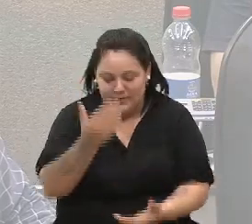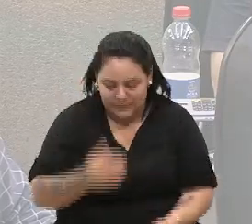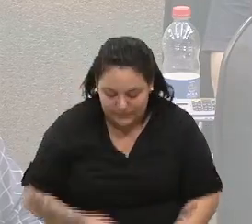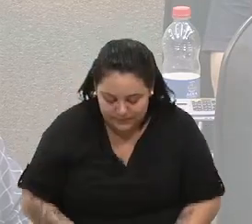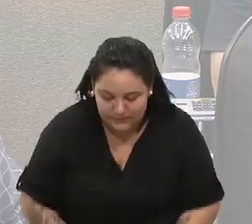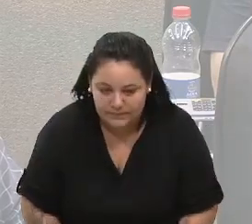vereadora.